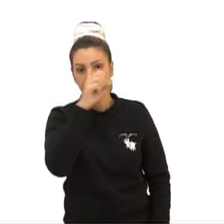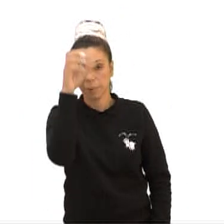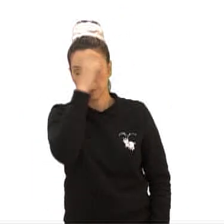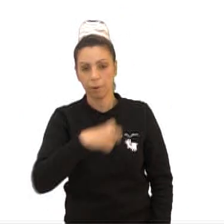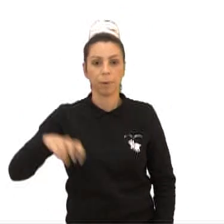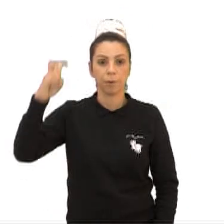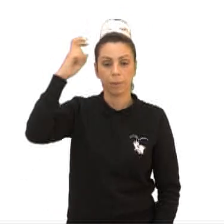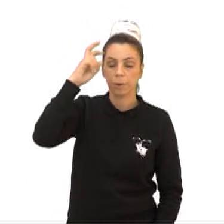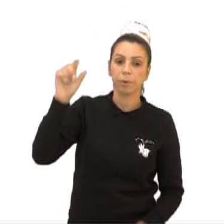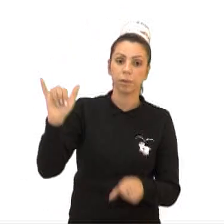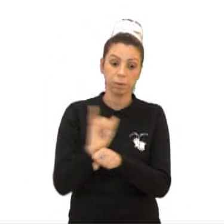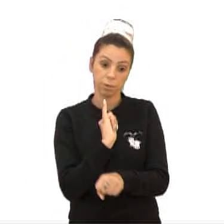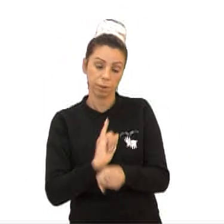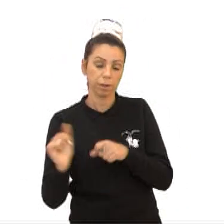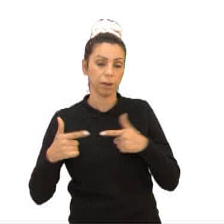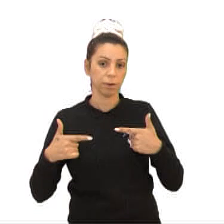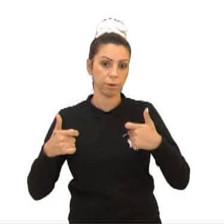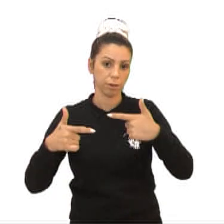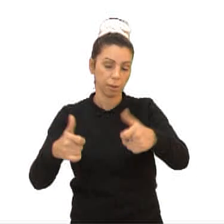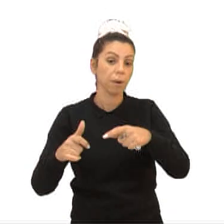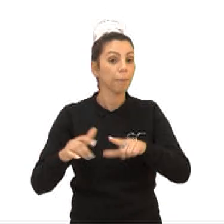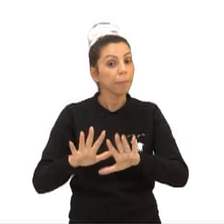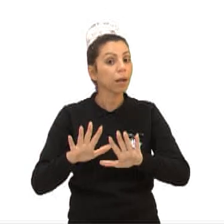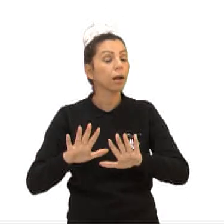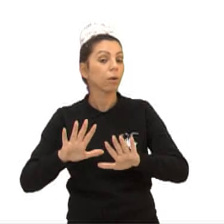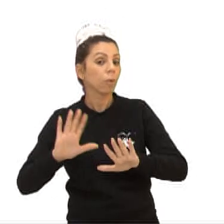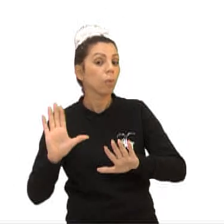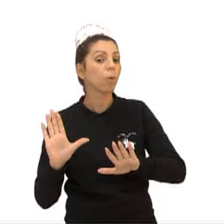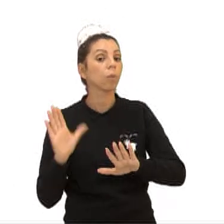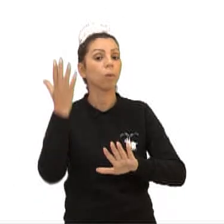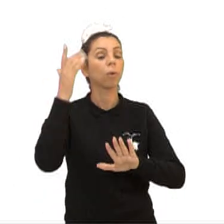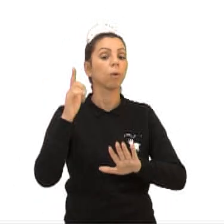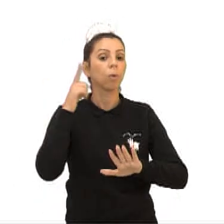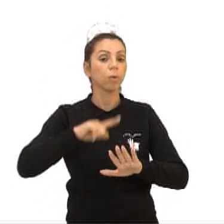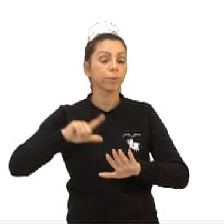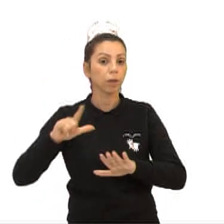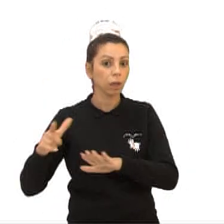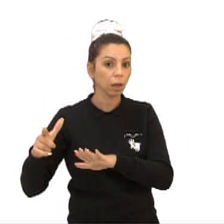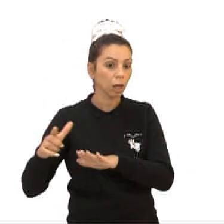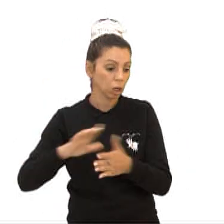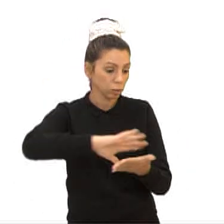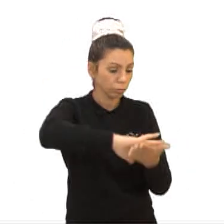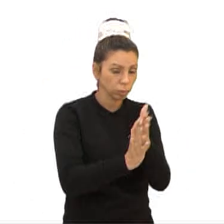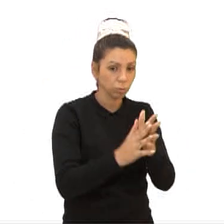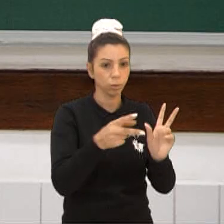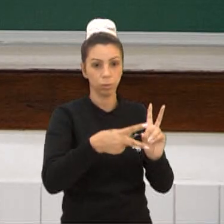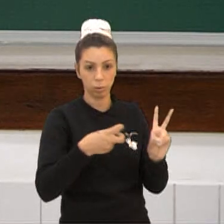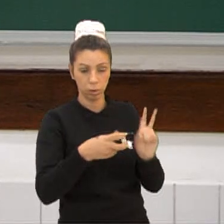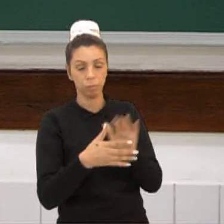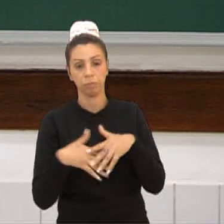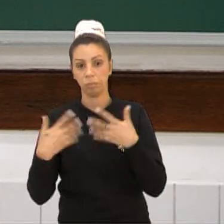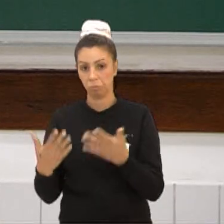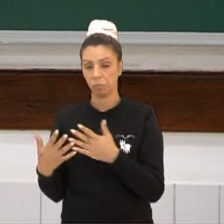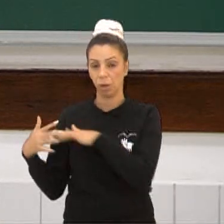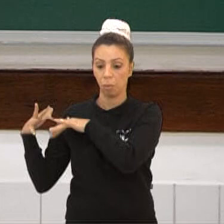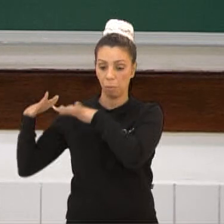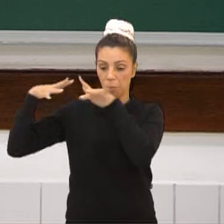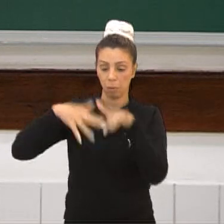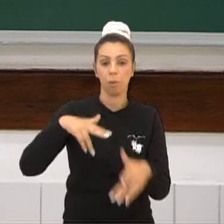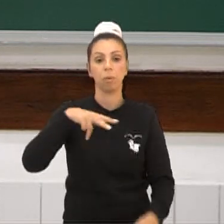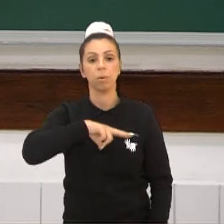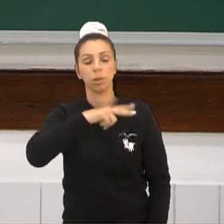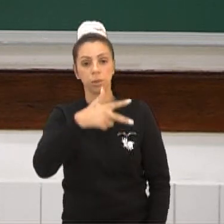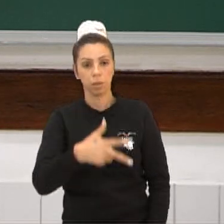e as táticas de guerra dos índios para poder exterminá-los. Como eu falei para vocês, quando os portugueses chegaram, o que acontece,